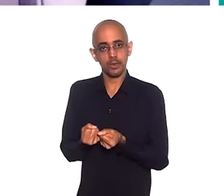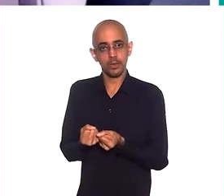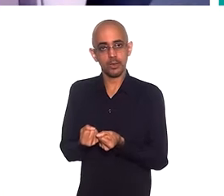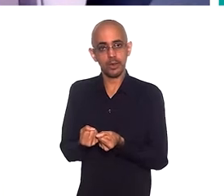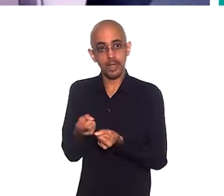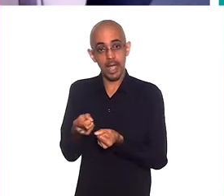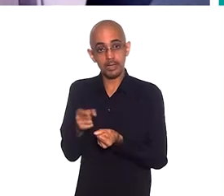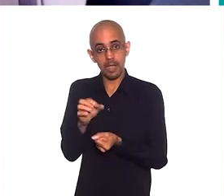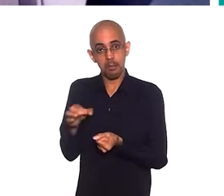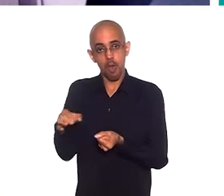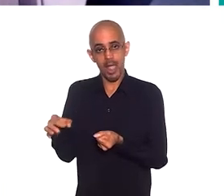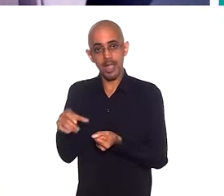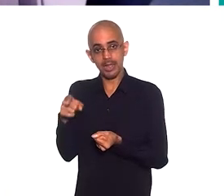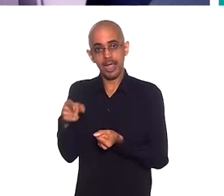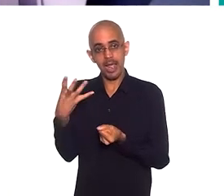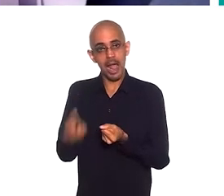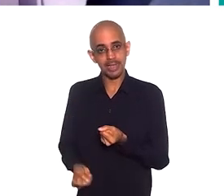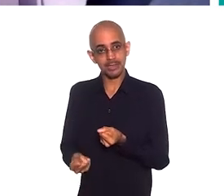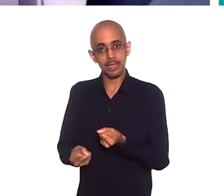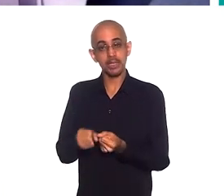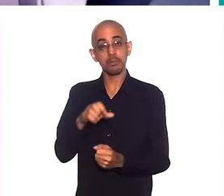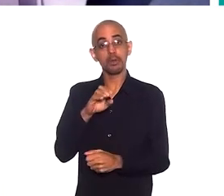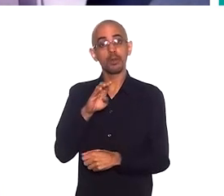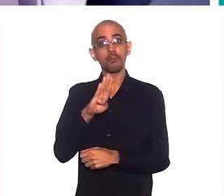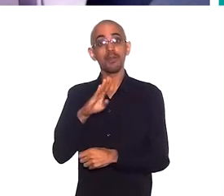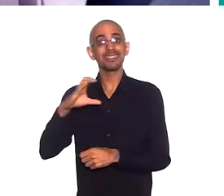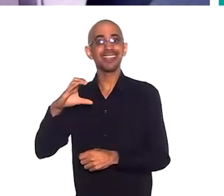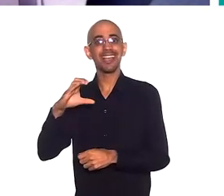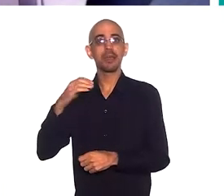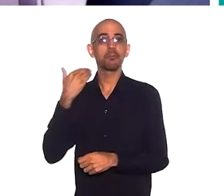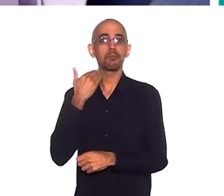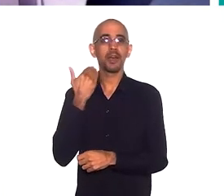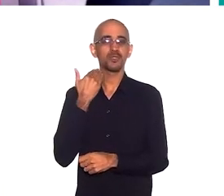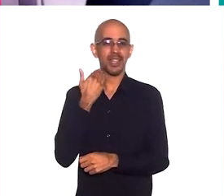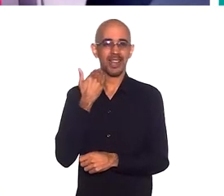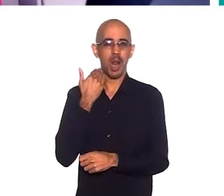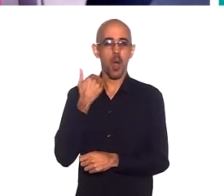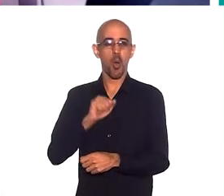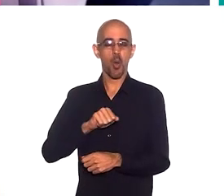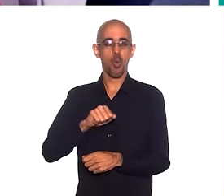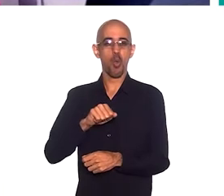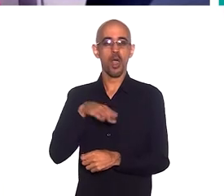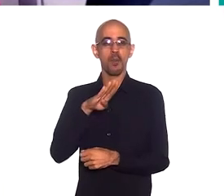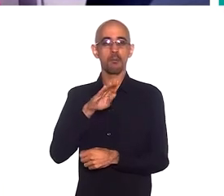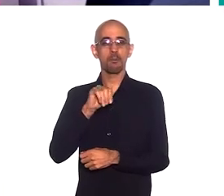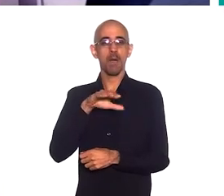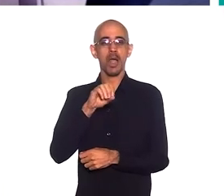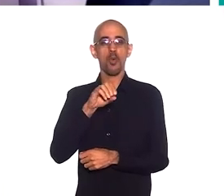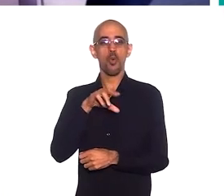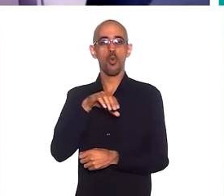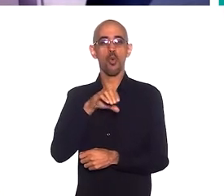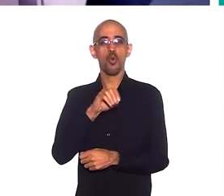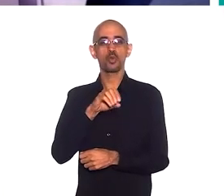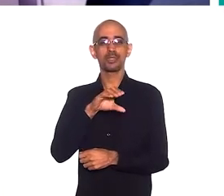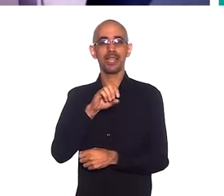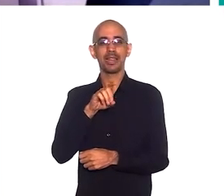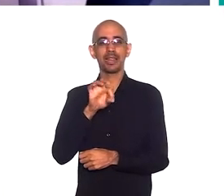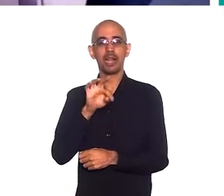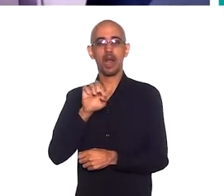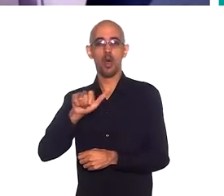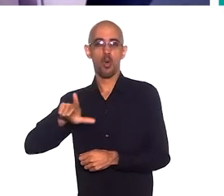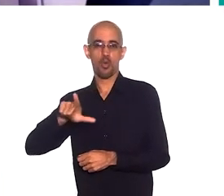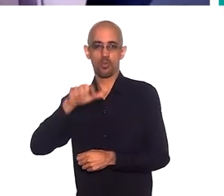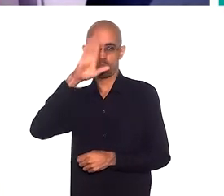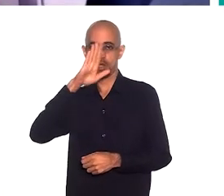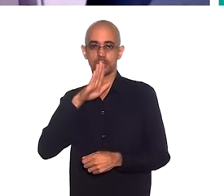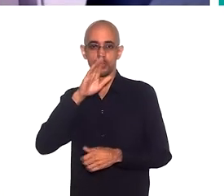moeda. E essa moeda, ela é aceita pelo Banco Central. Há muitos anos, foi uma luta, que começou no Brasil também, a